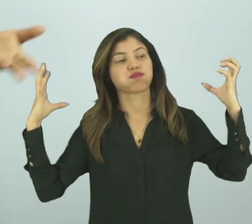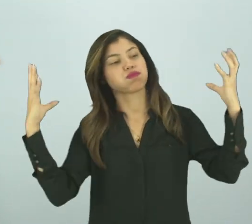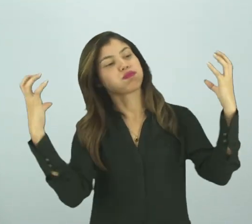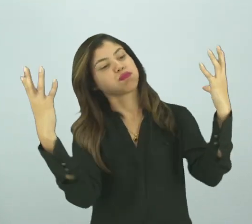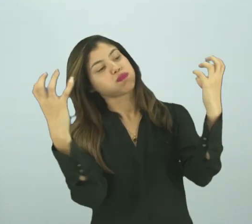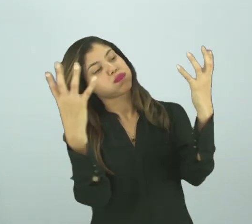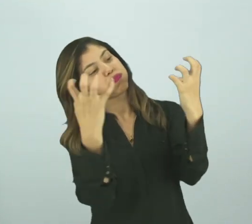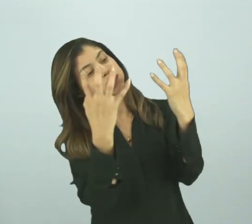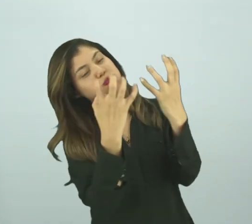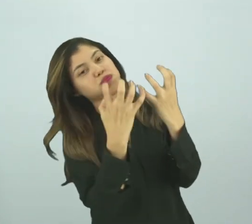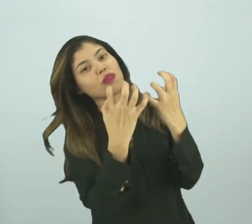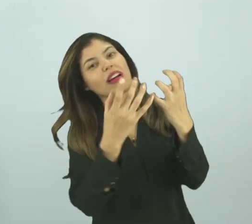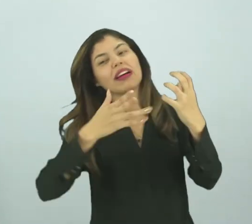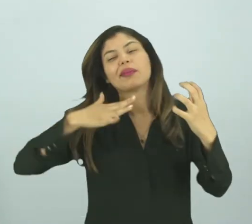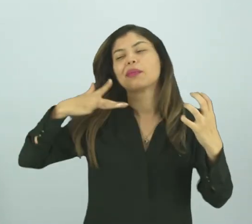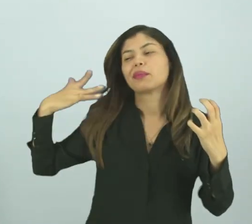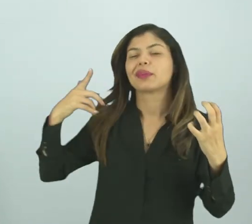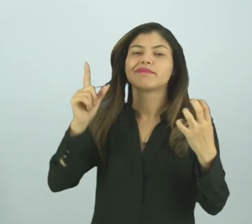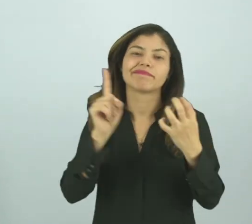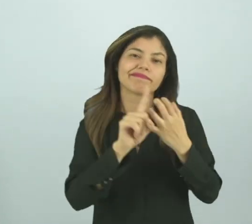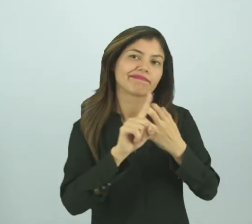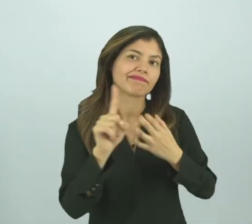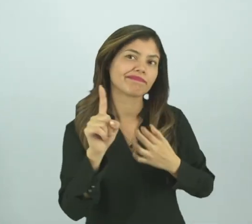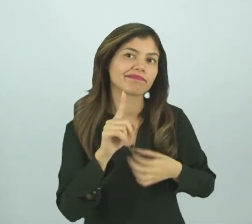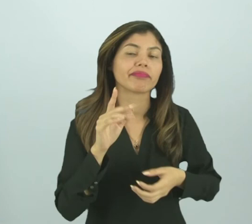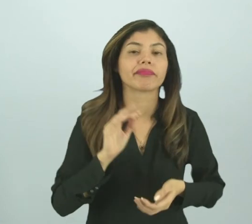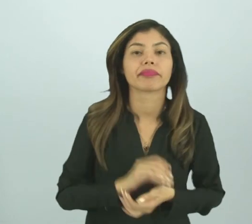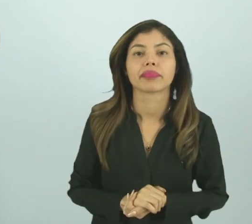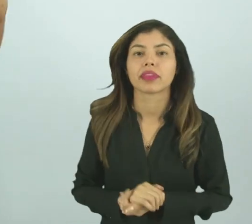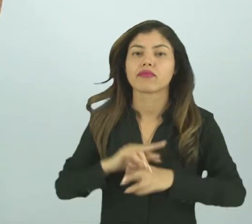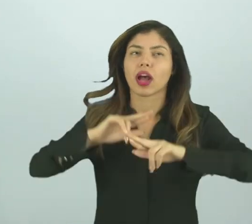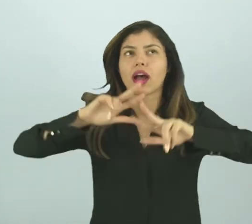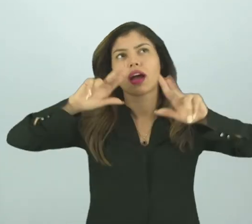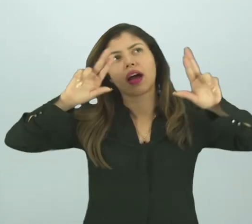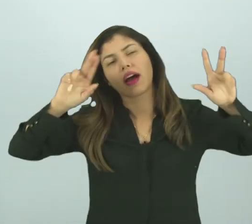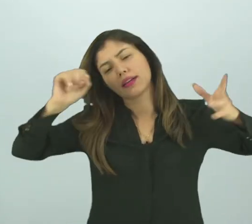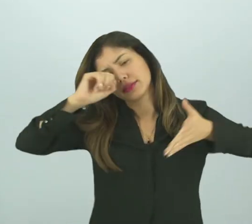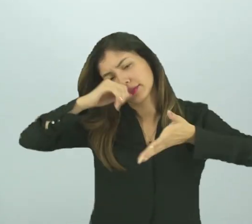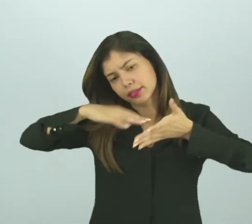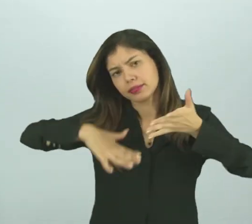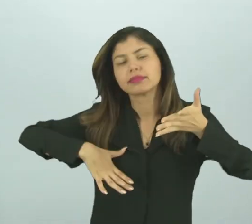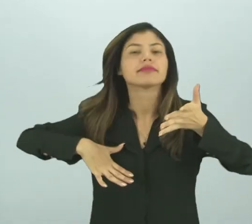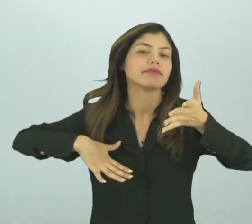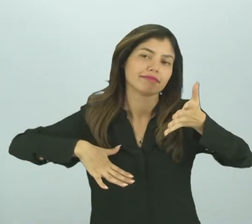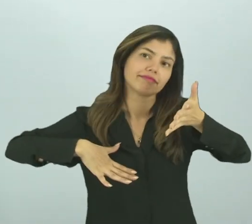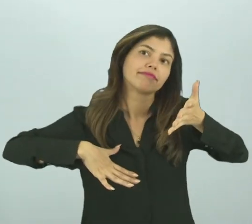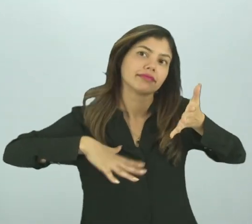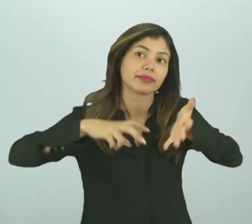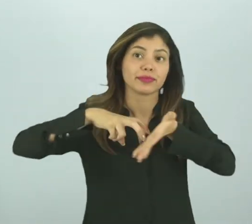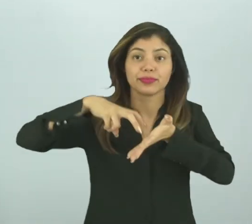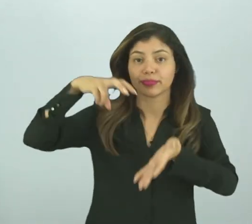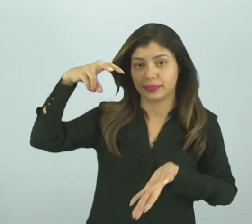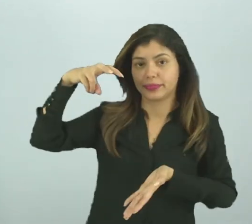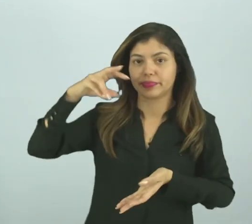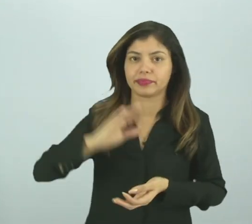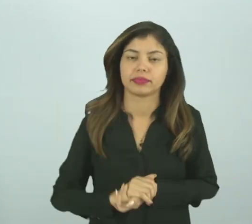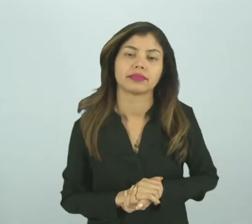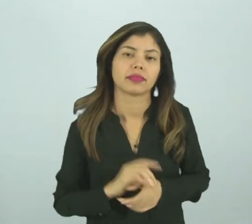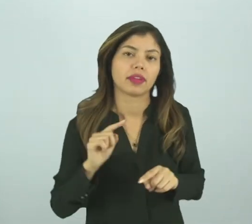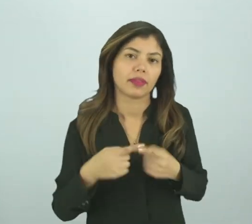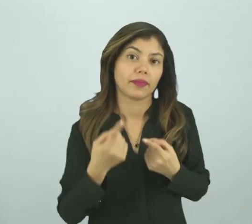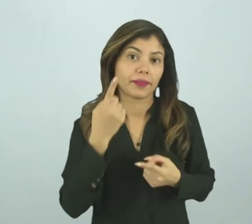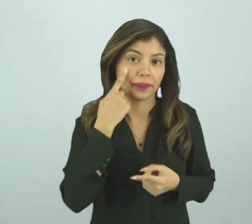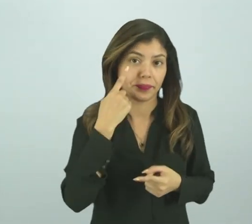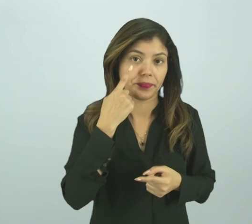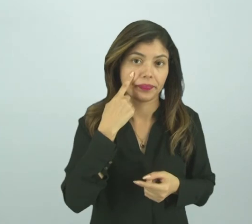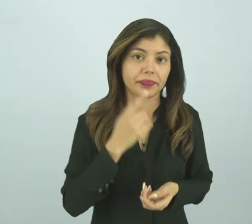dia tão quente. E aí, várias atividades nós fazemos durante o dia. Mas a gente vai